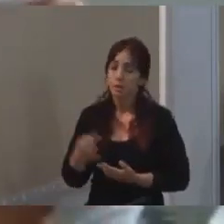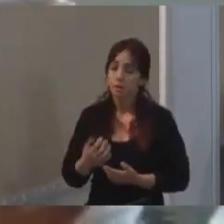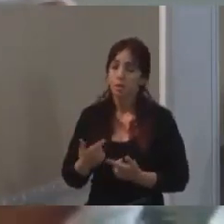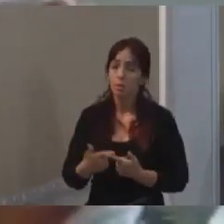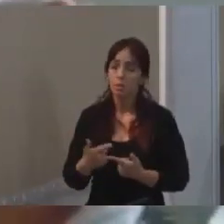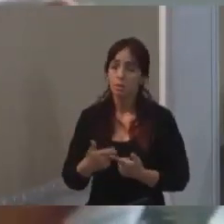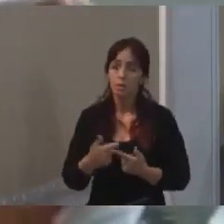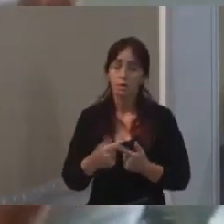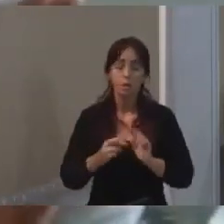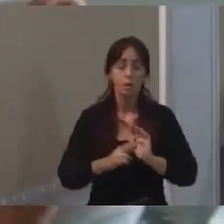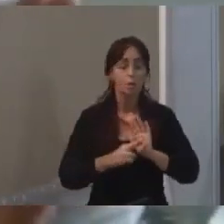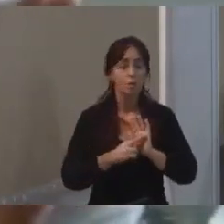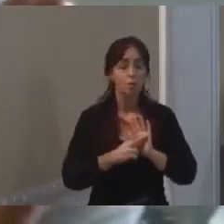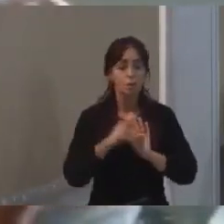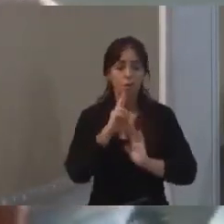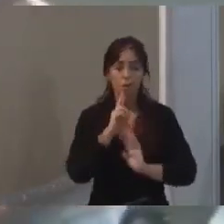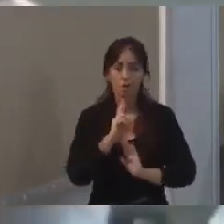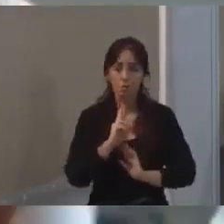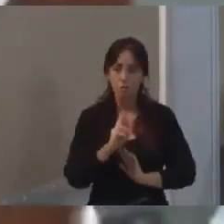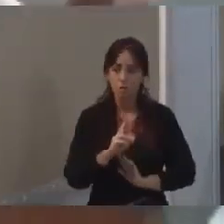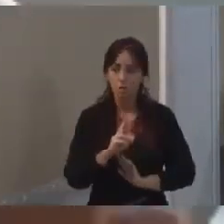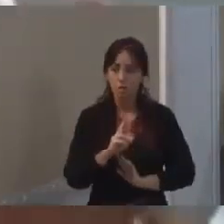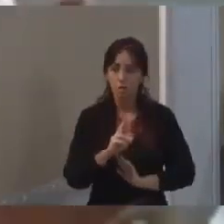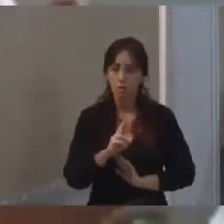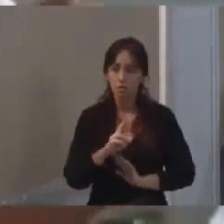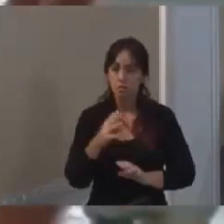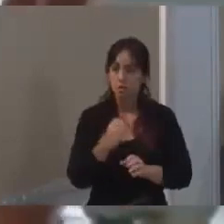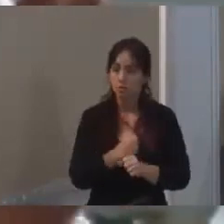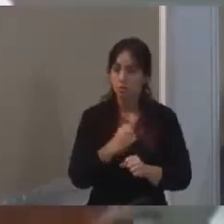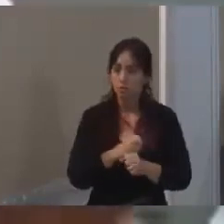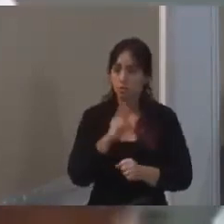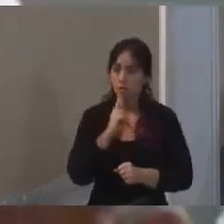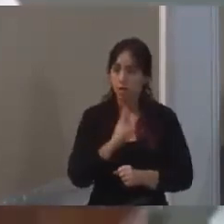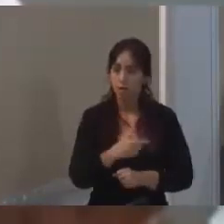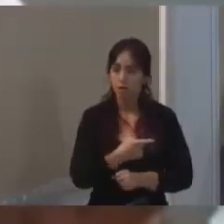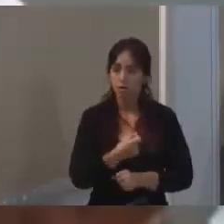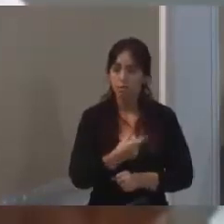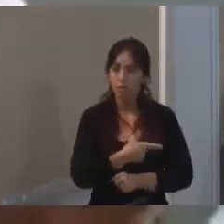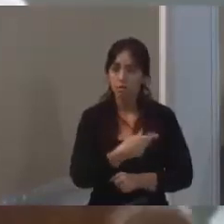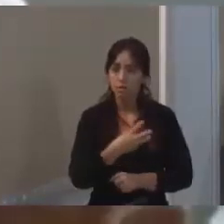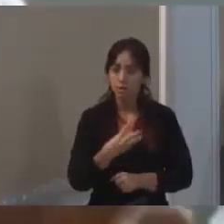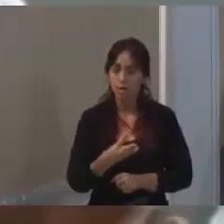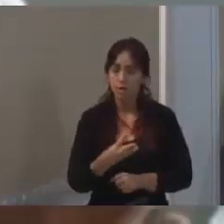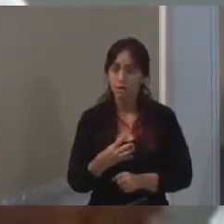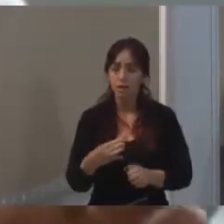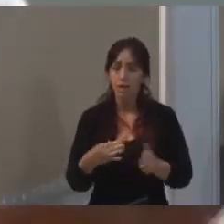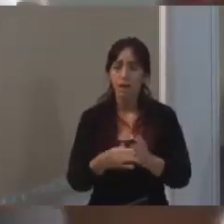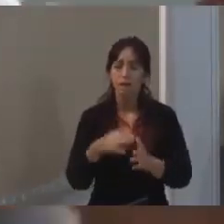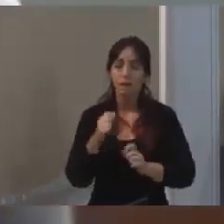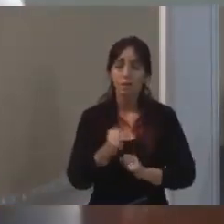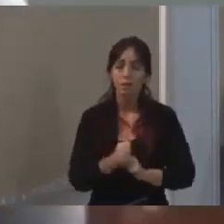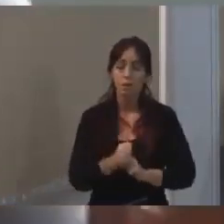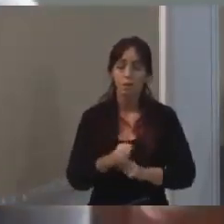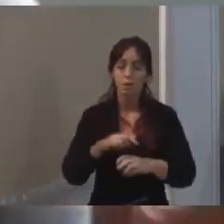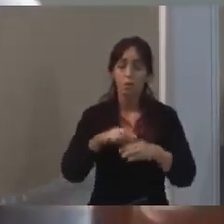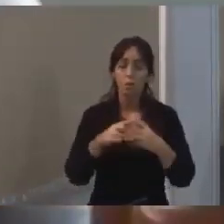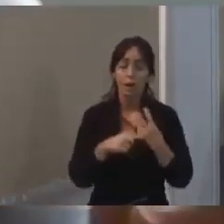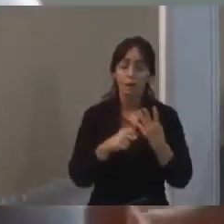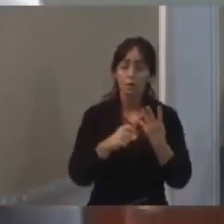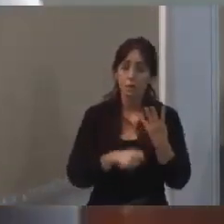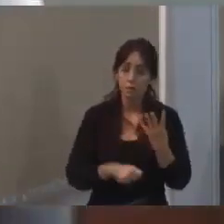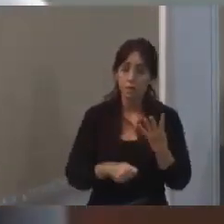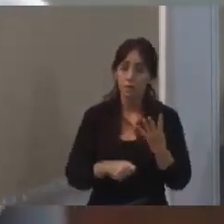ele aponta, até o segundo quadrimestre que apresentamos, demonstrou superávit,